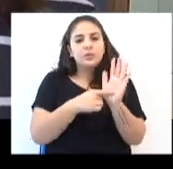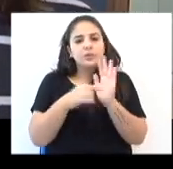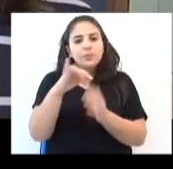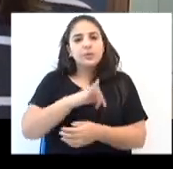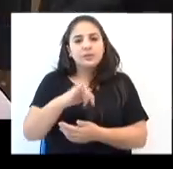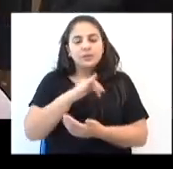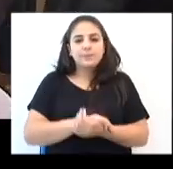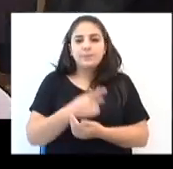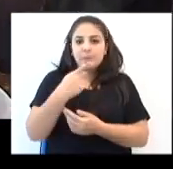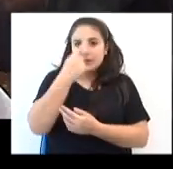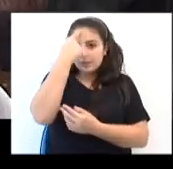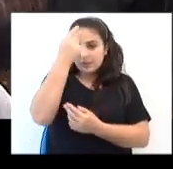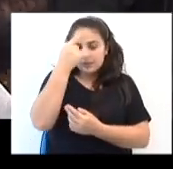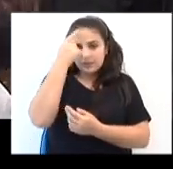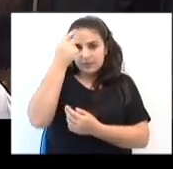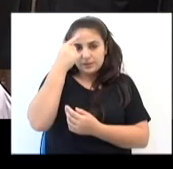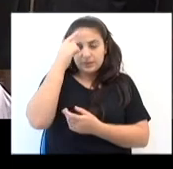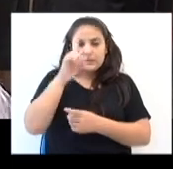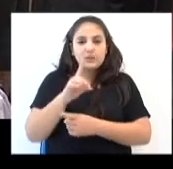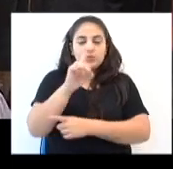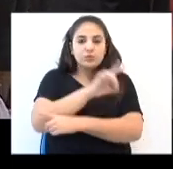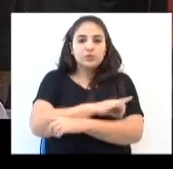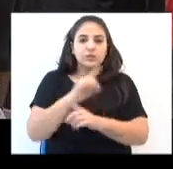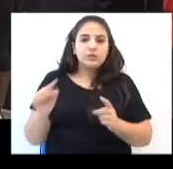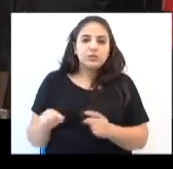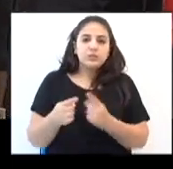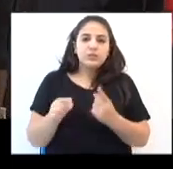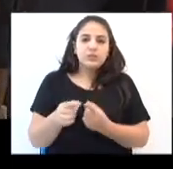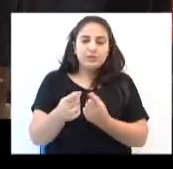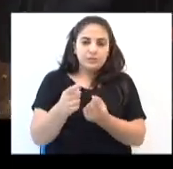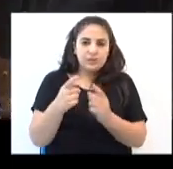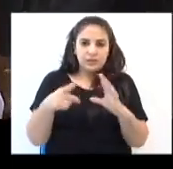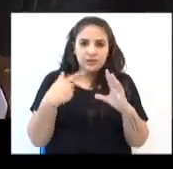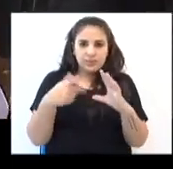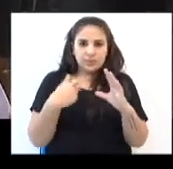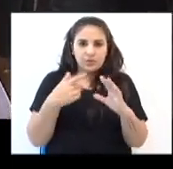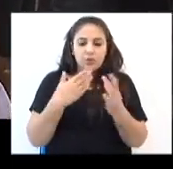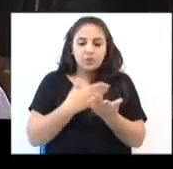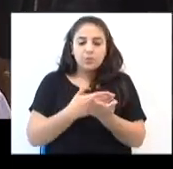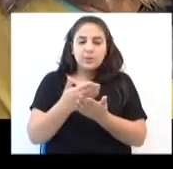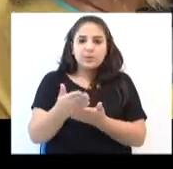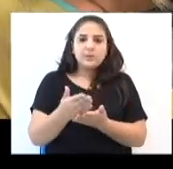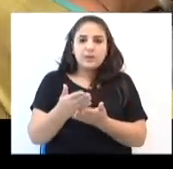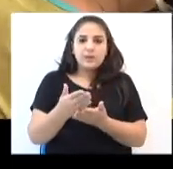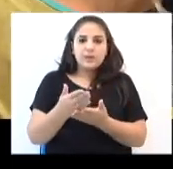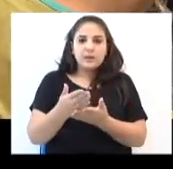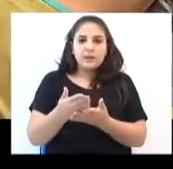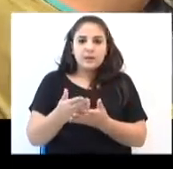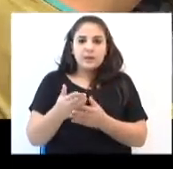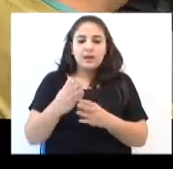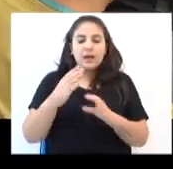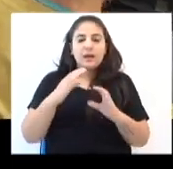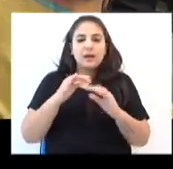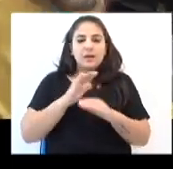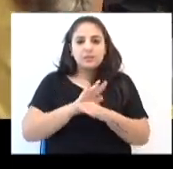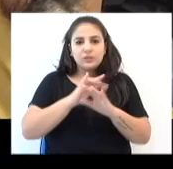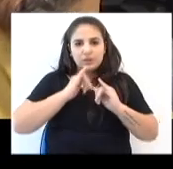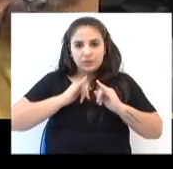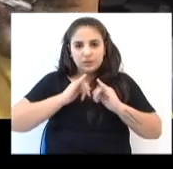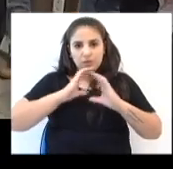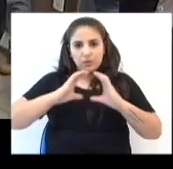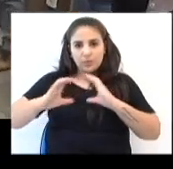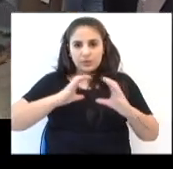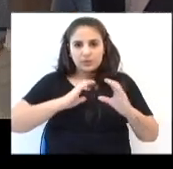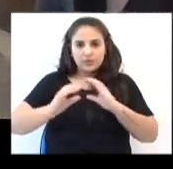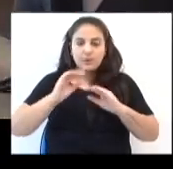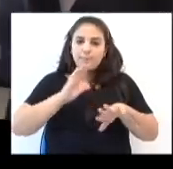quanto é importante. Esta ideia de realizar o Dia do Desafio na Câmara de Vereadores partiu da assessoria de comunicação,